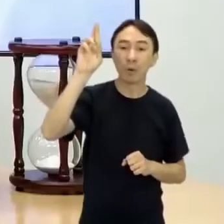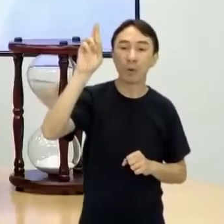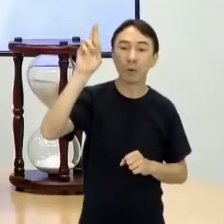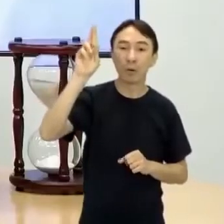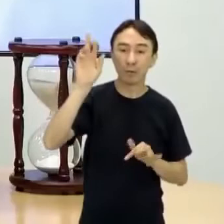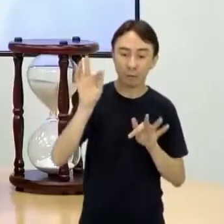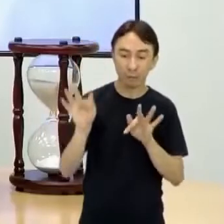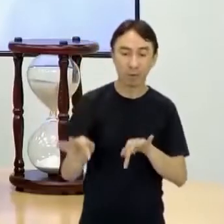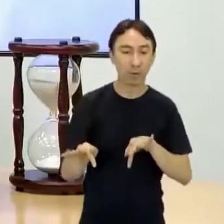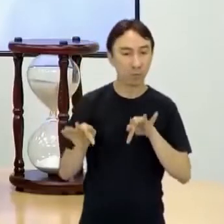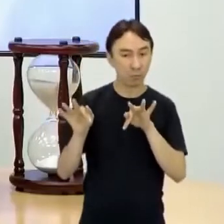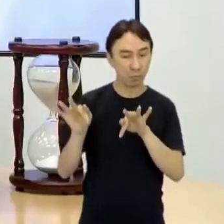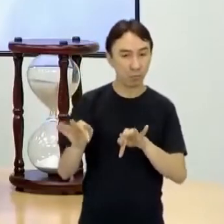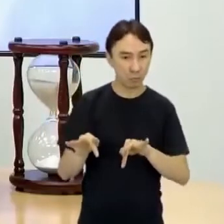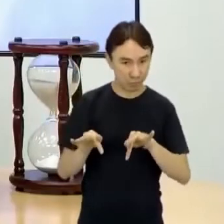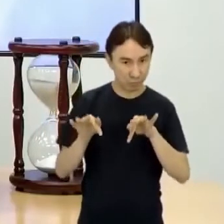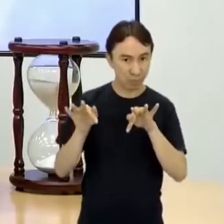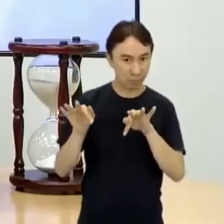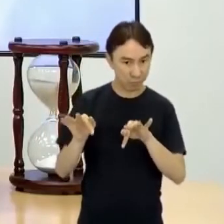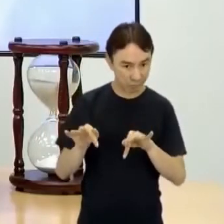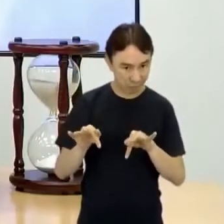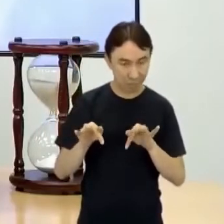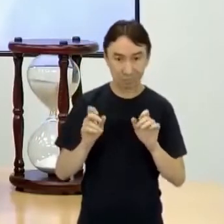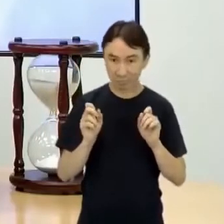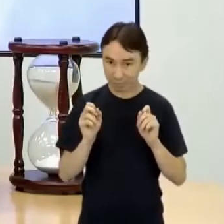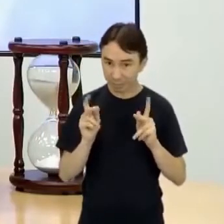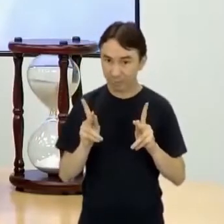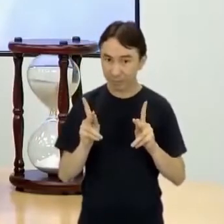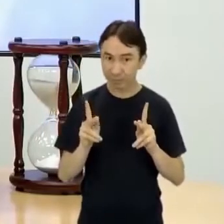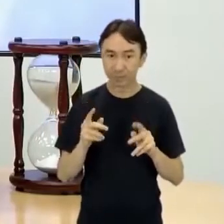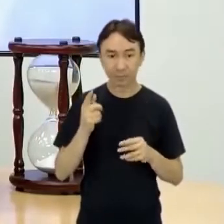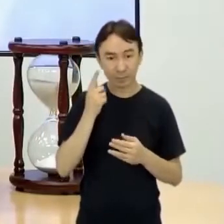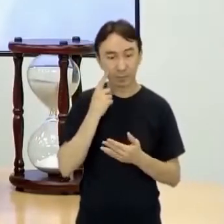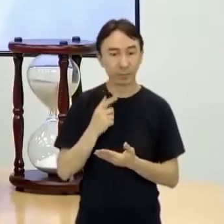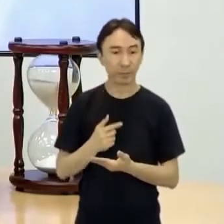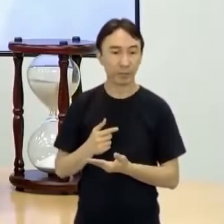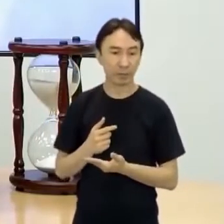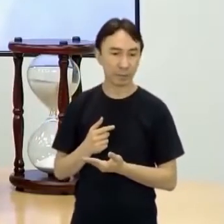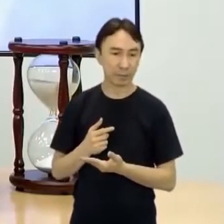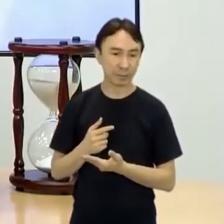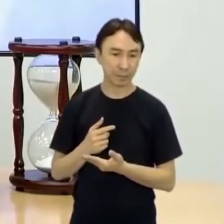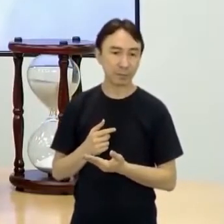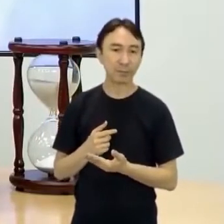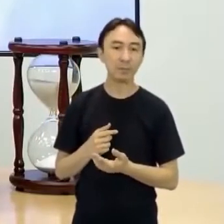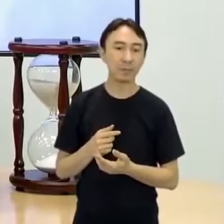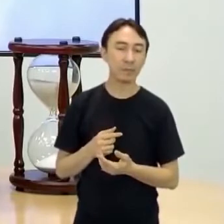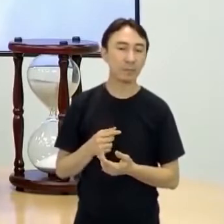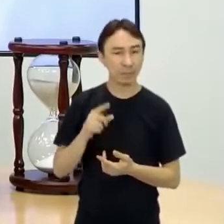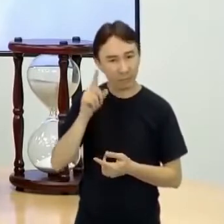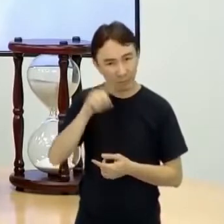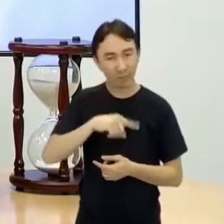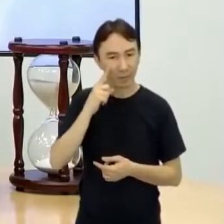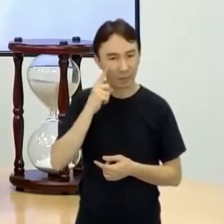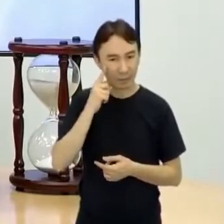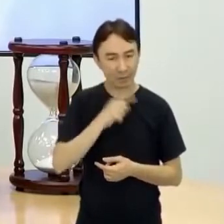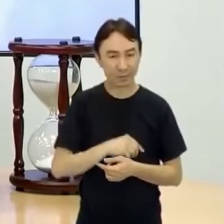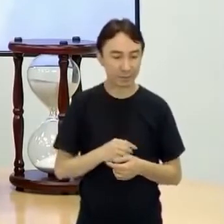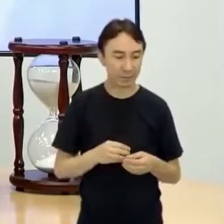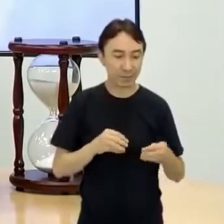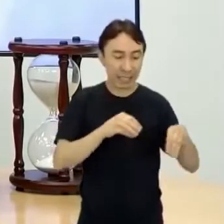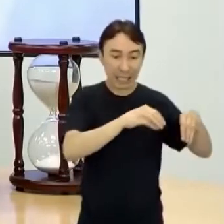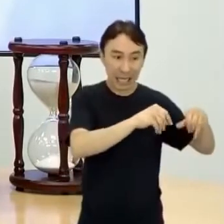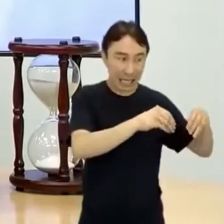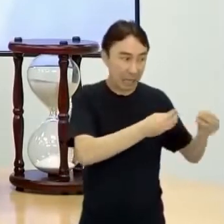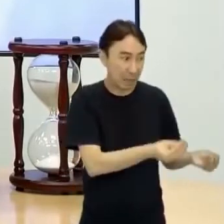do feudo, certo? Então, eu vou colocar ele aqui, ó. Além de ser vassalo porque ele recebeu a terra,